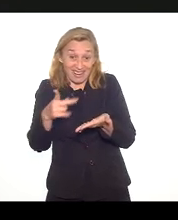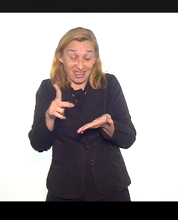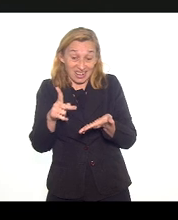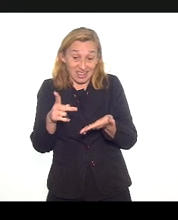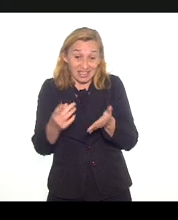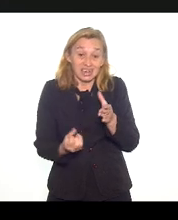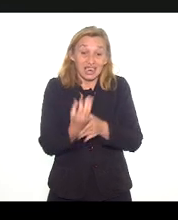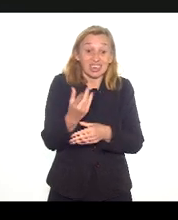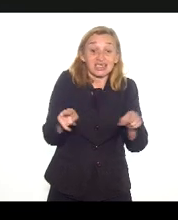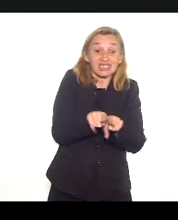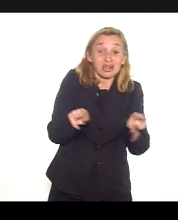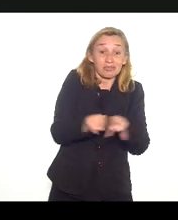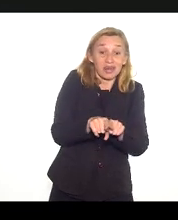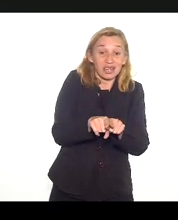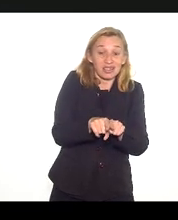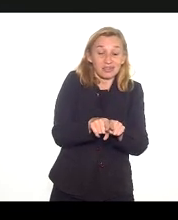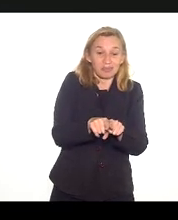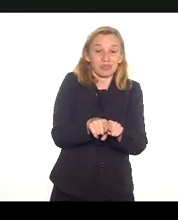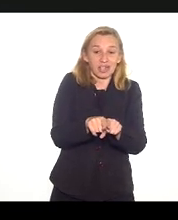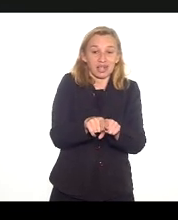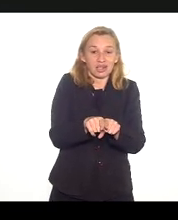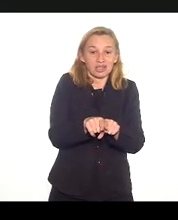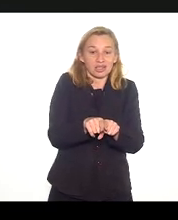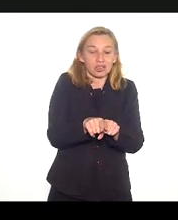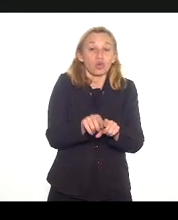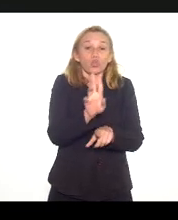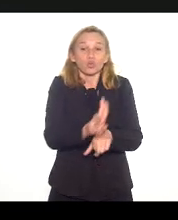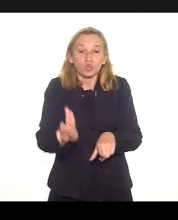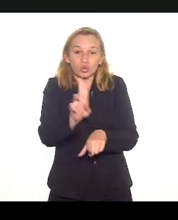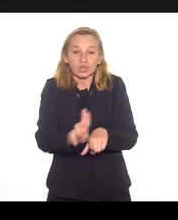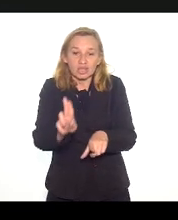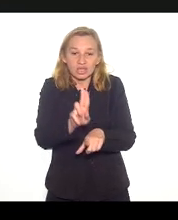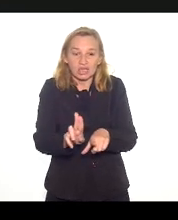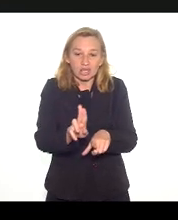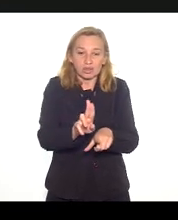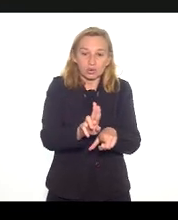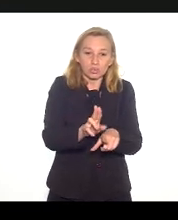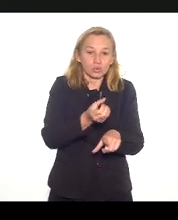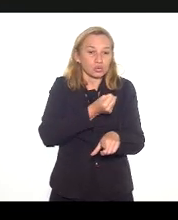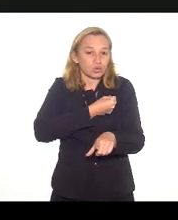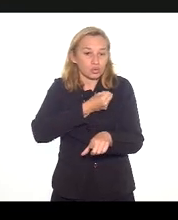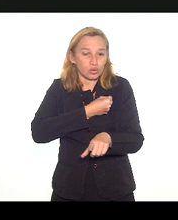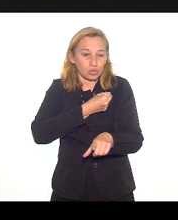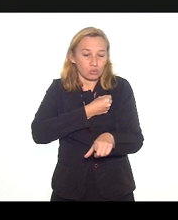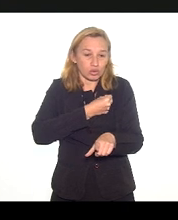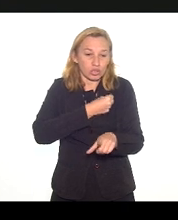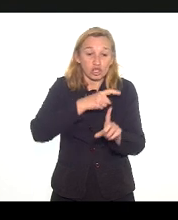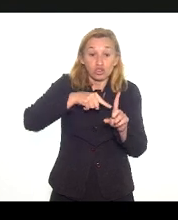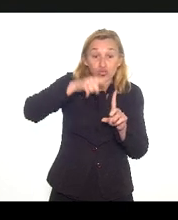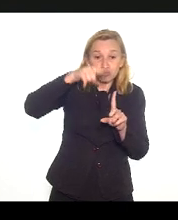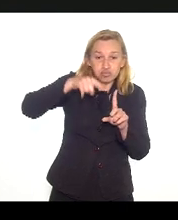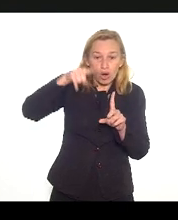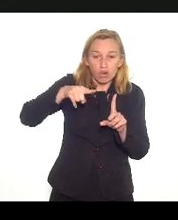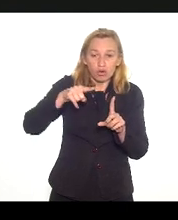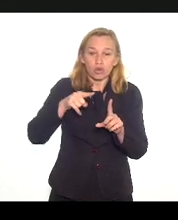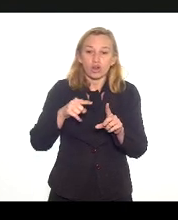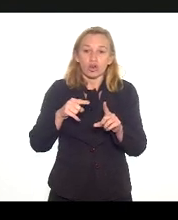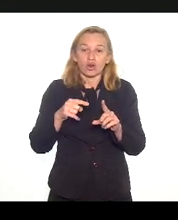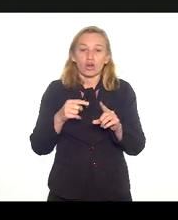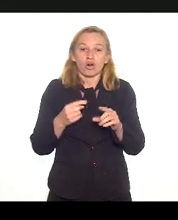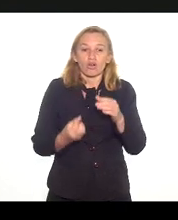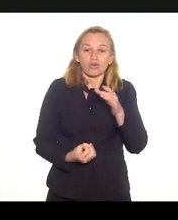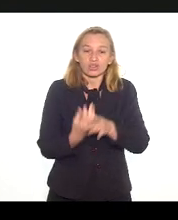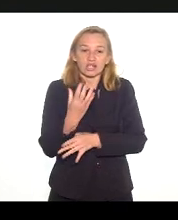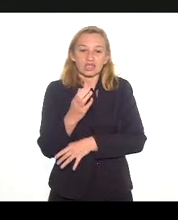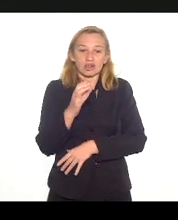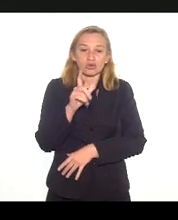indexador Lidia Jota, usando, por exemplo, o índice da Fundação Getúlio Vargas, o IGP que hoje está dando